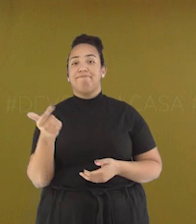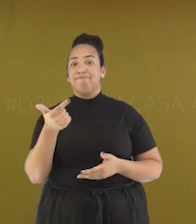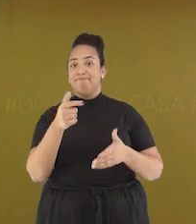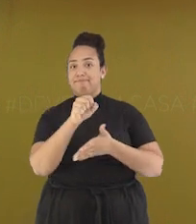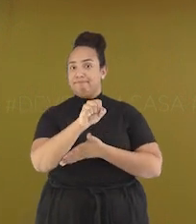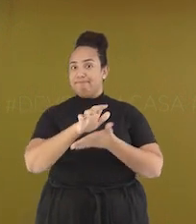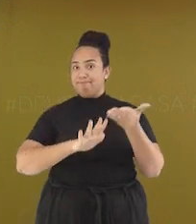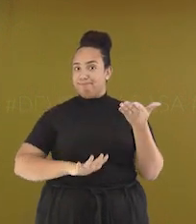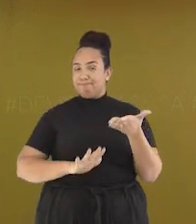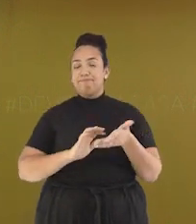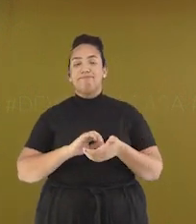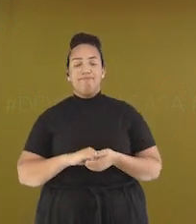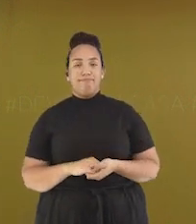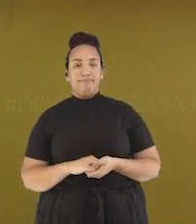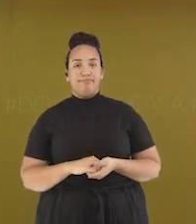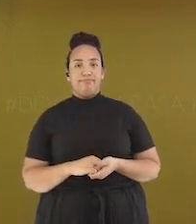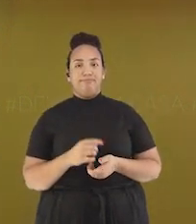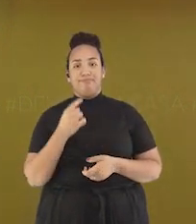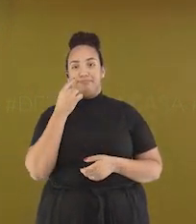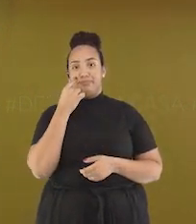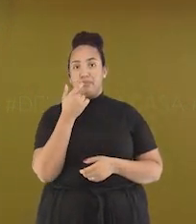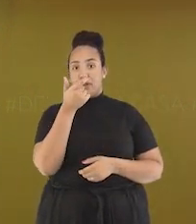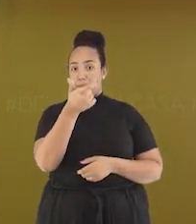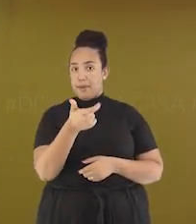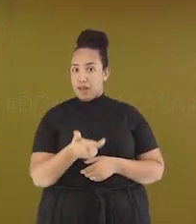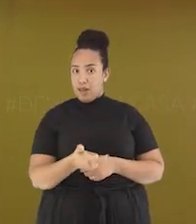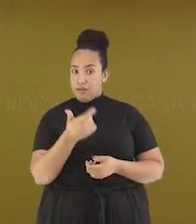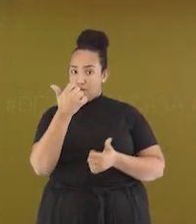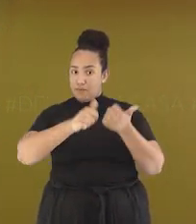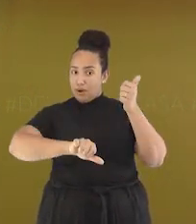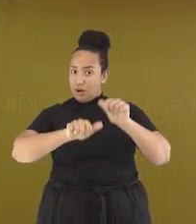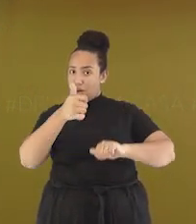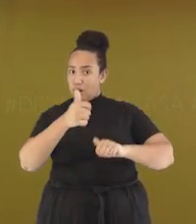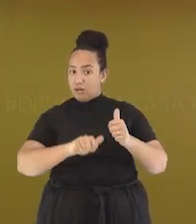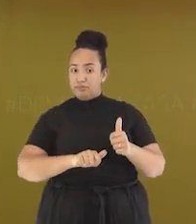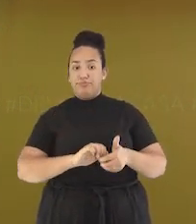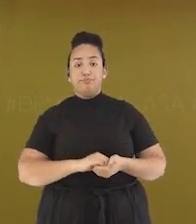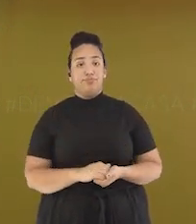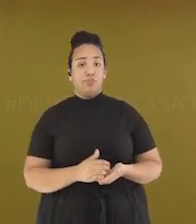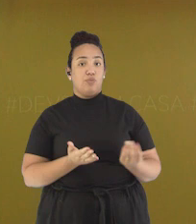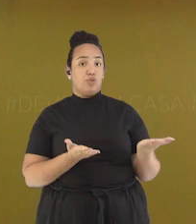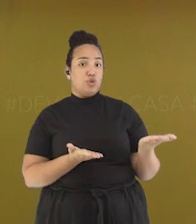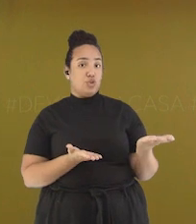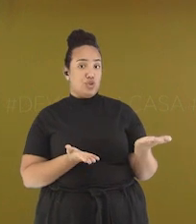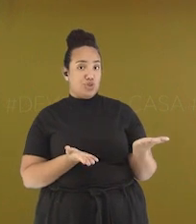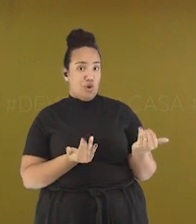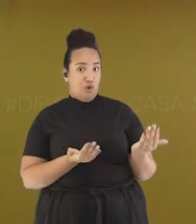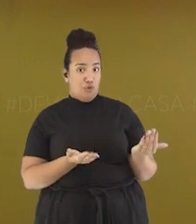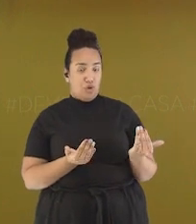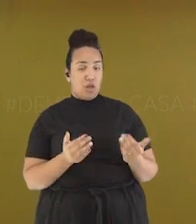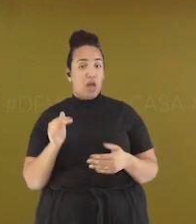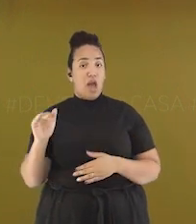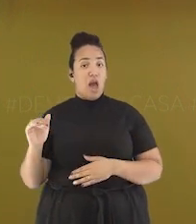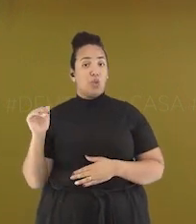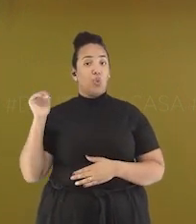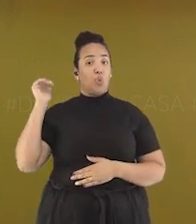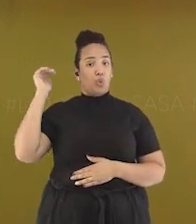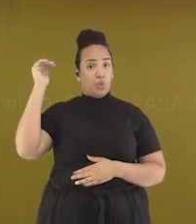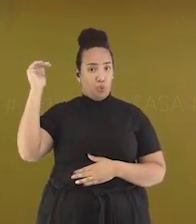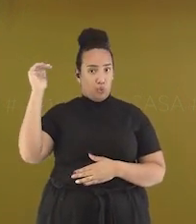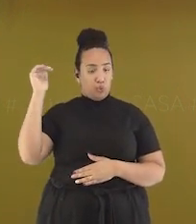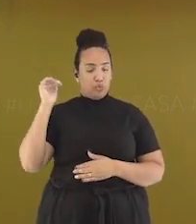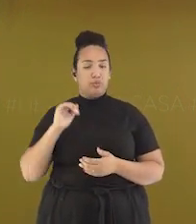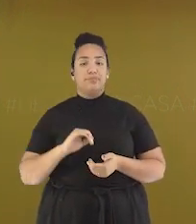questão Analise as seguintes palavras Jovens, adultos